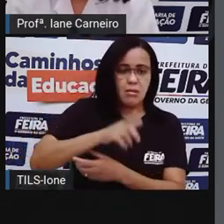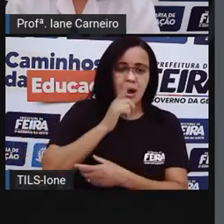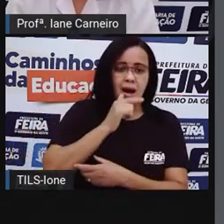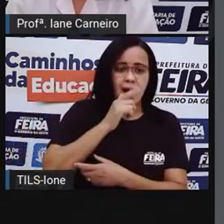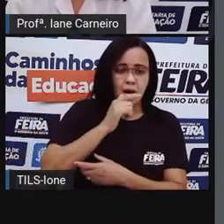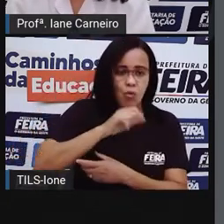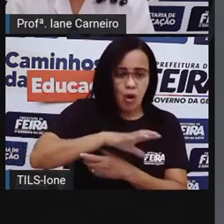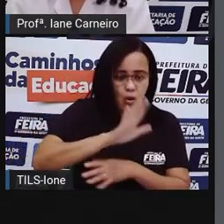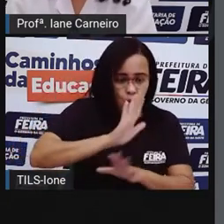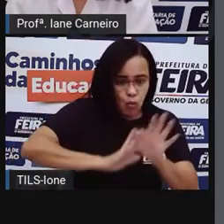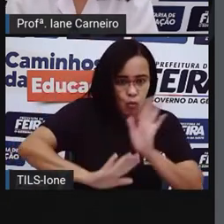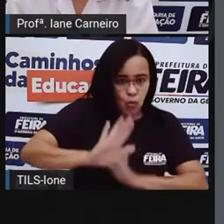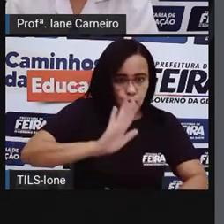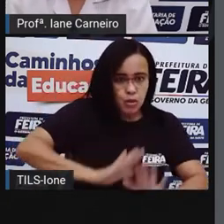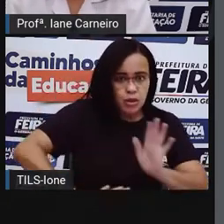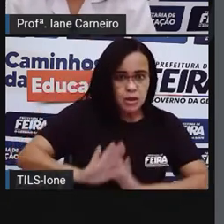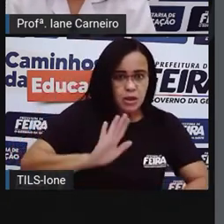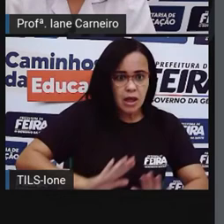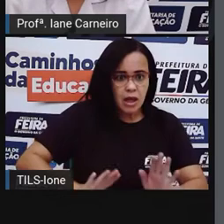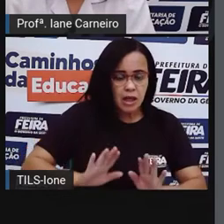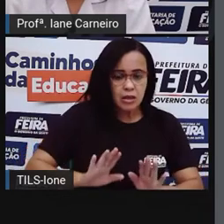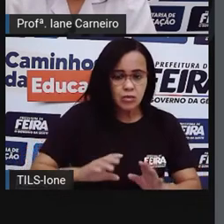a semente começou a germinar.